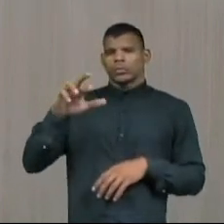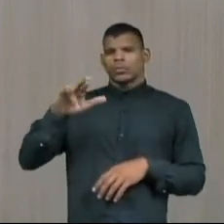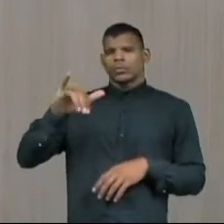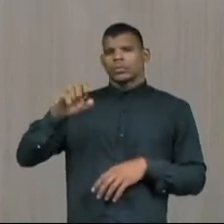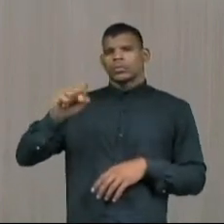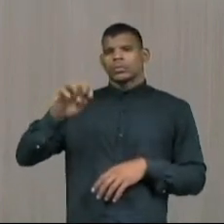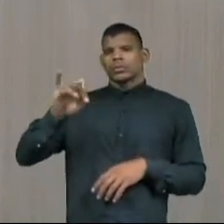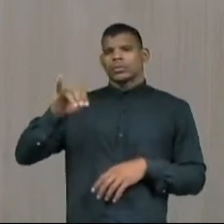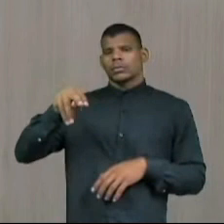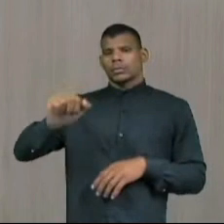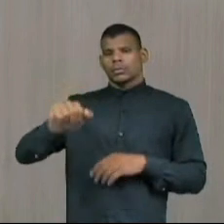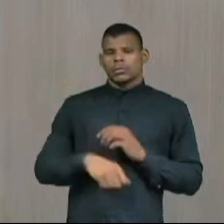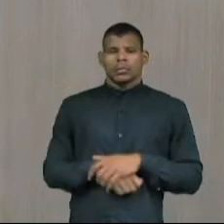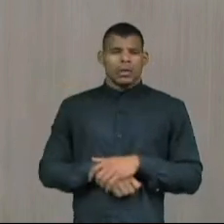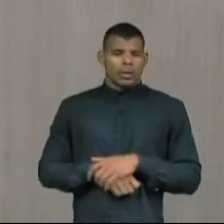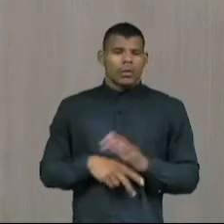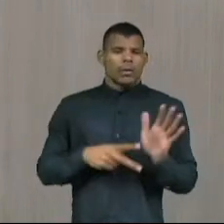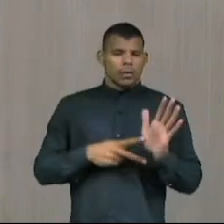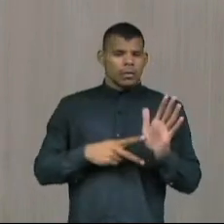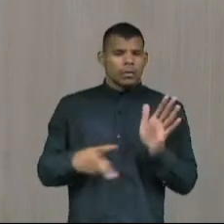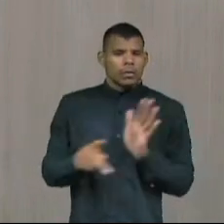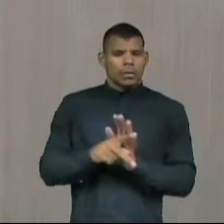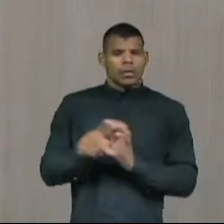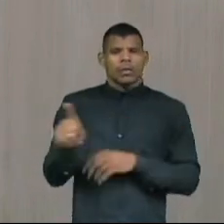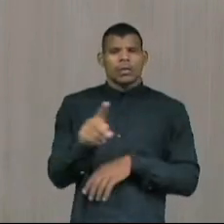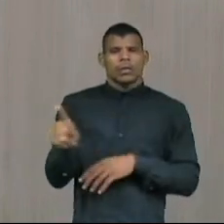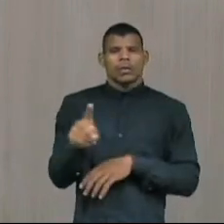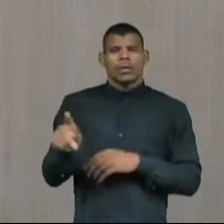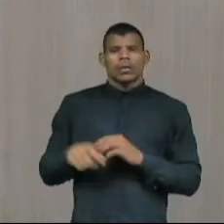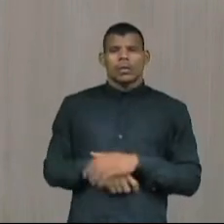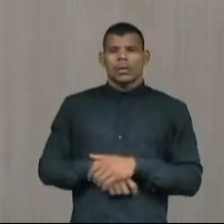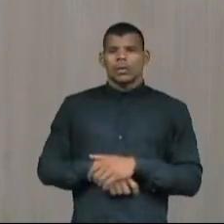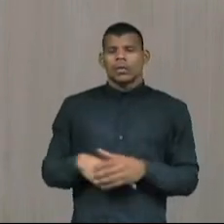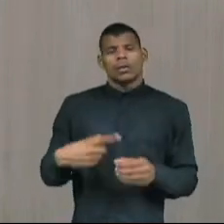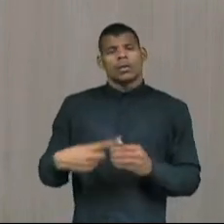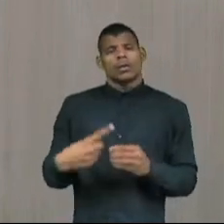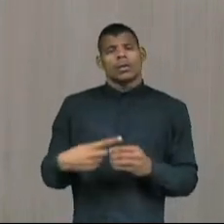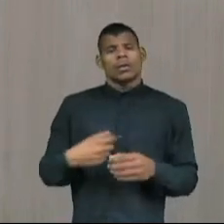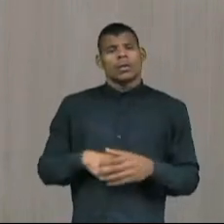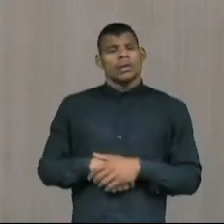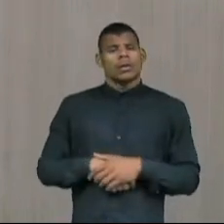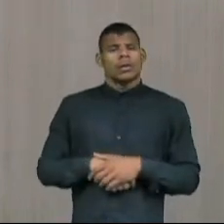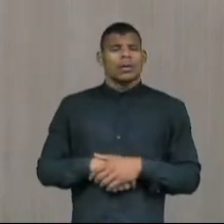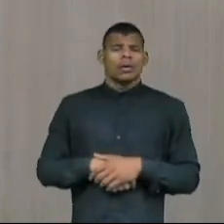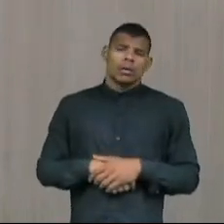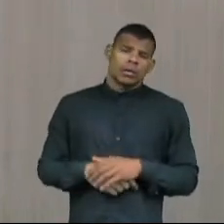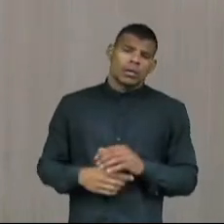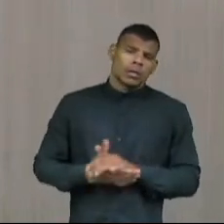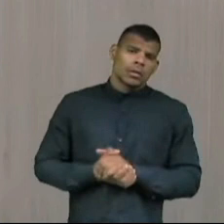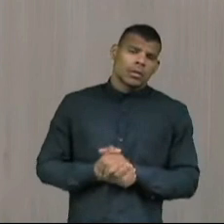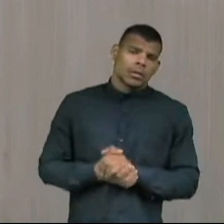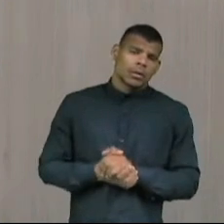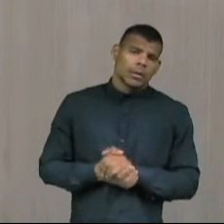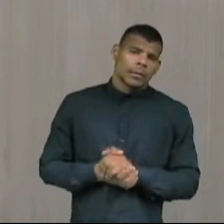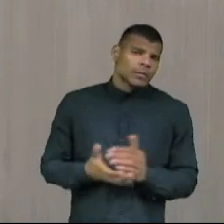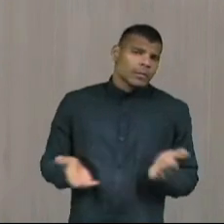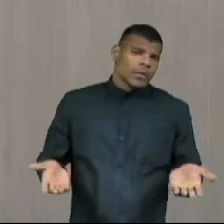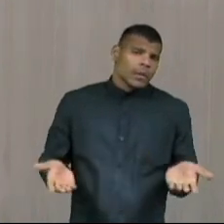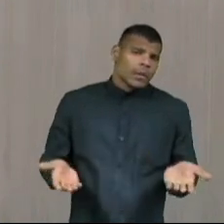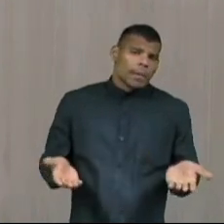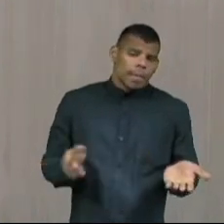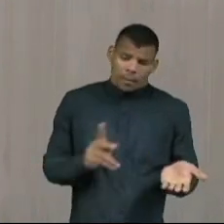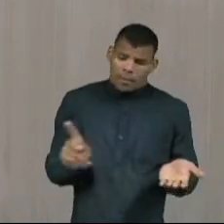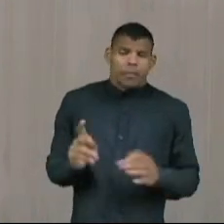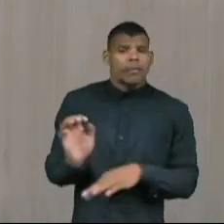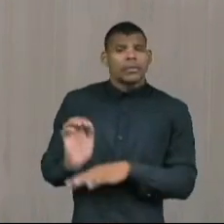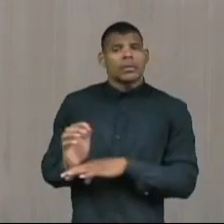Sindiute, que é o sindicato dos professores a nível municipal, que se envolva nessa luta também, porque aí ela é de luta,